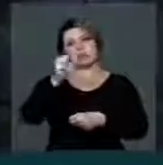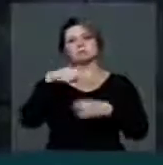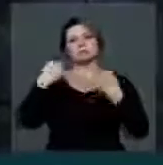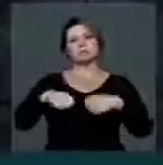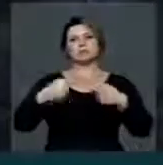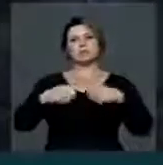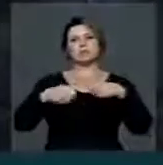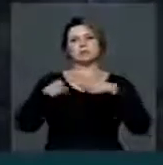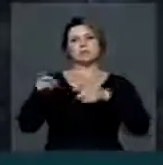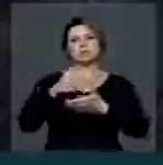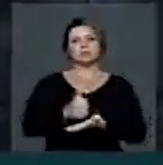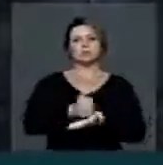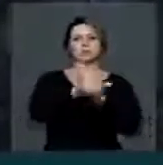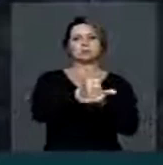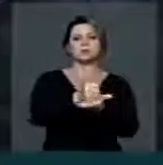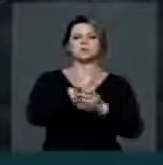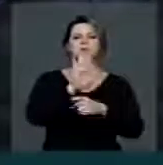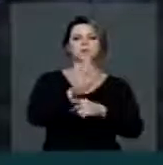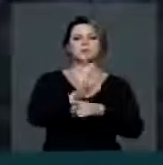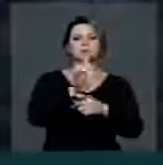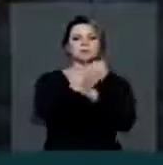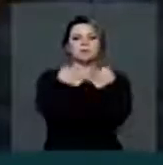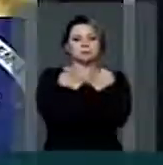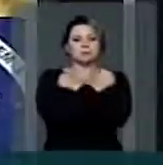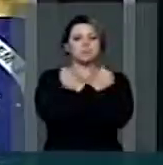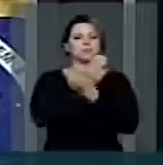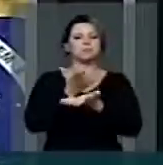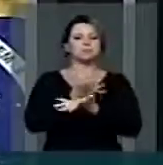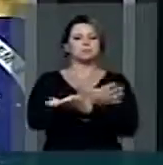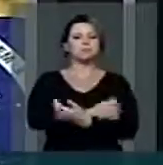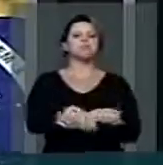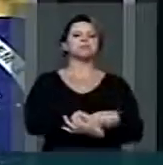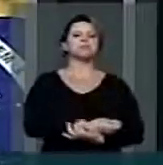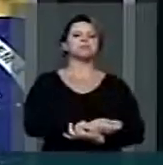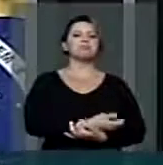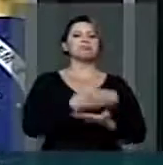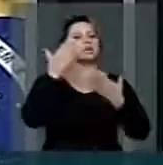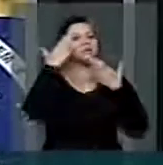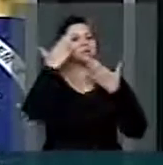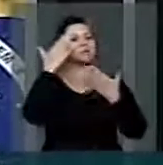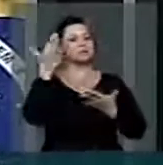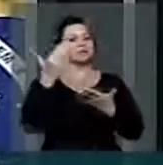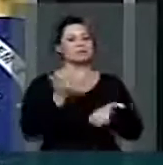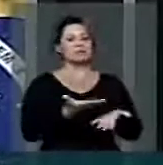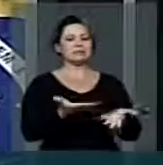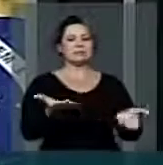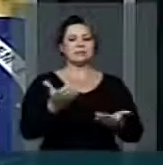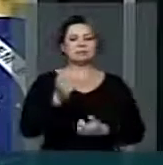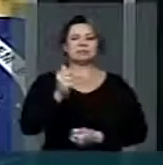da Vossa Excelência. Um abraço. Obrigado, Sr. Presidente. Obrigado, nobre colega Celino Freitas.